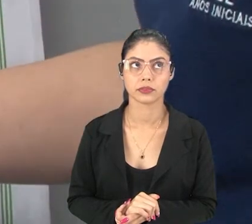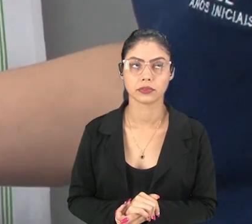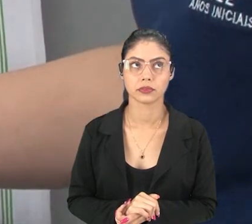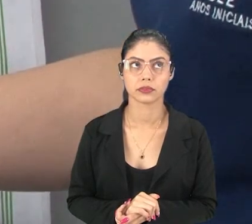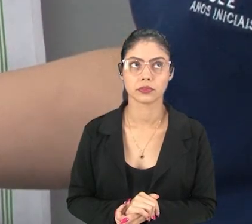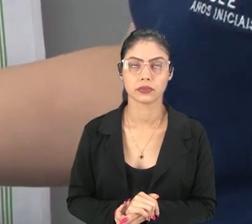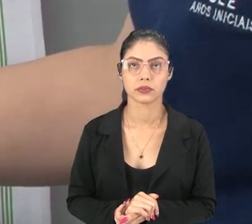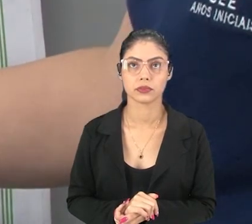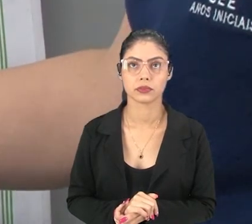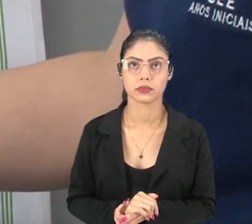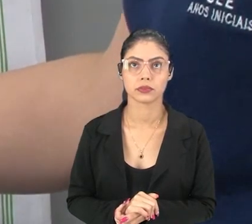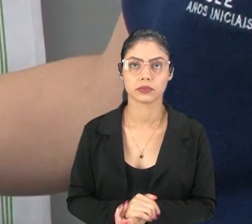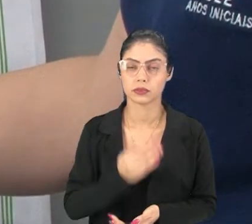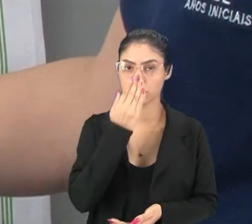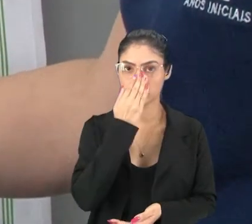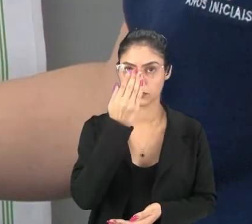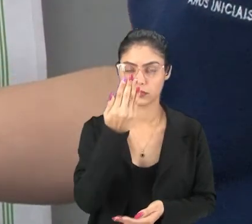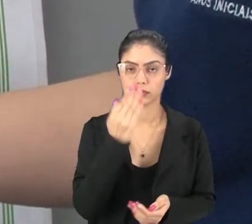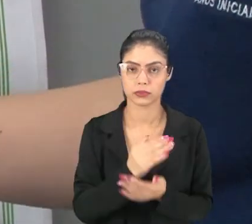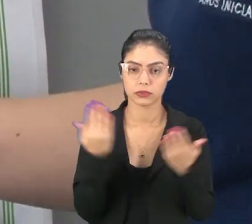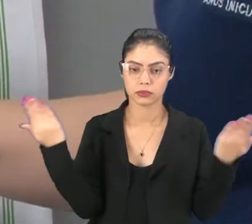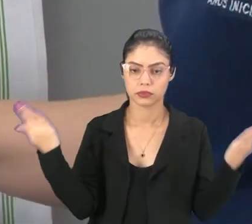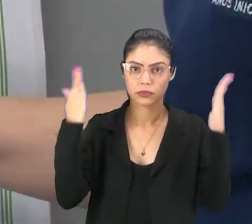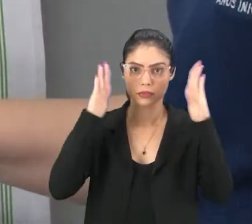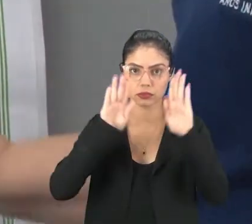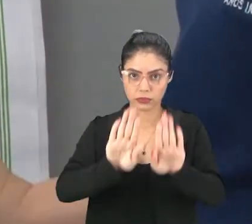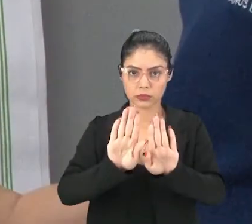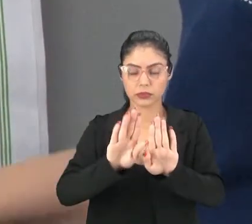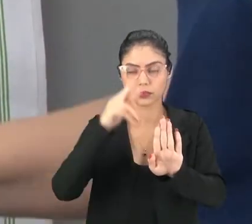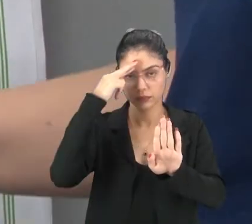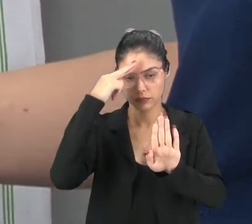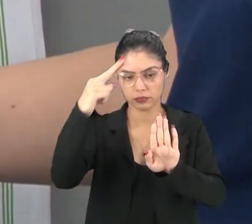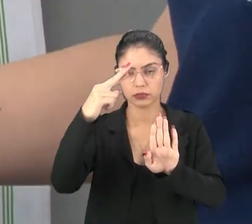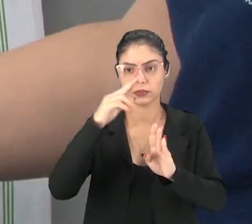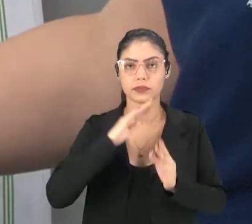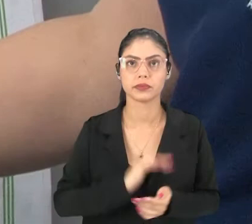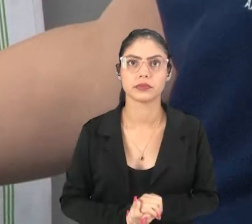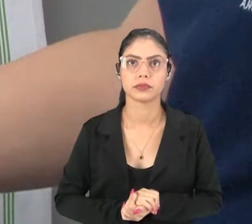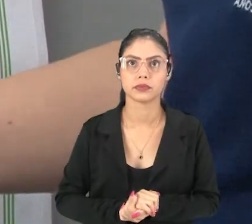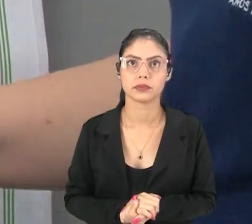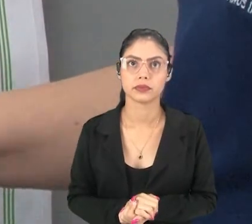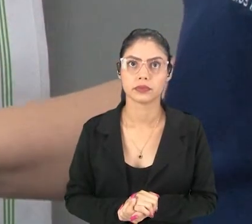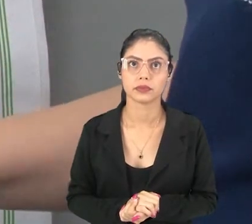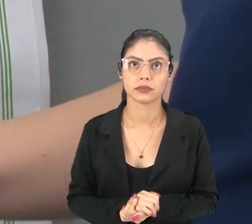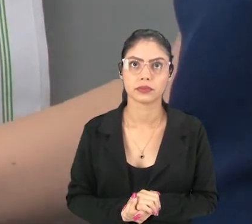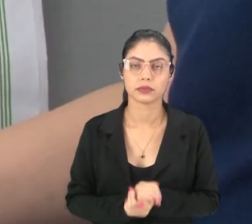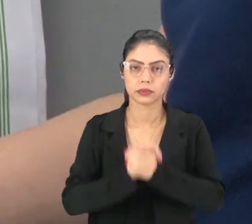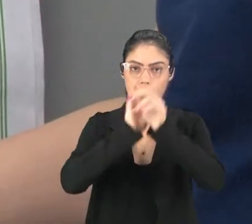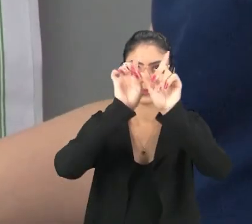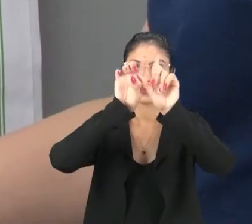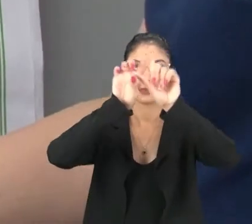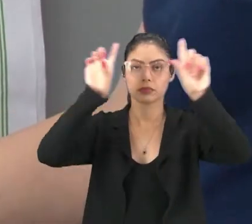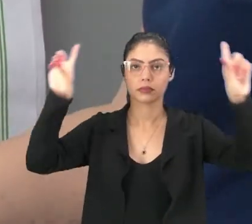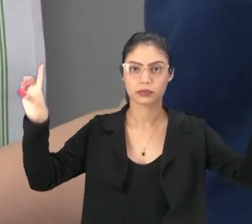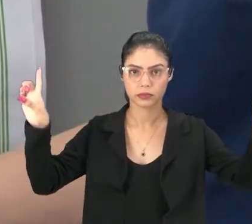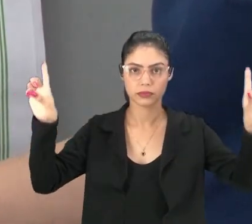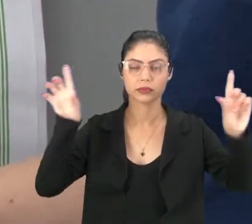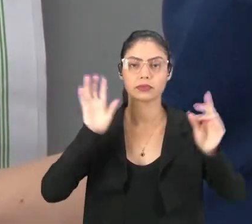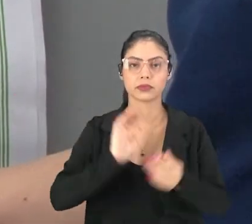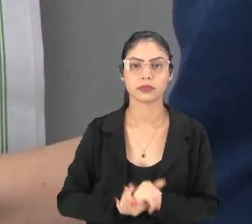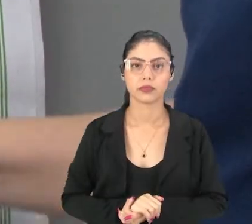fecho A frente do Quartel Né? Rima com Que? Com